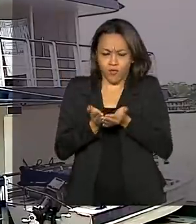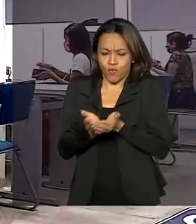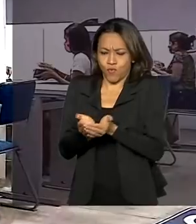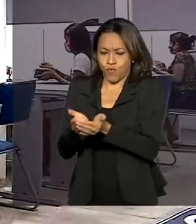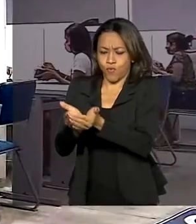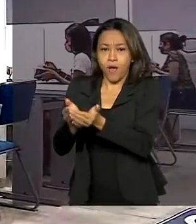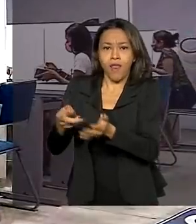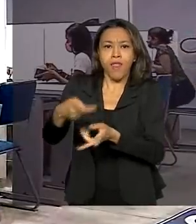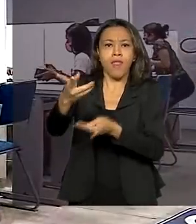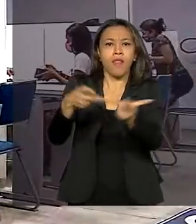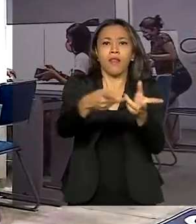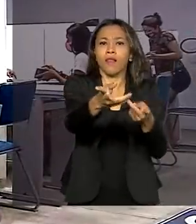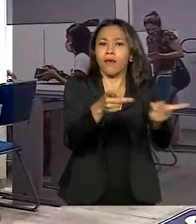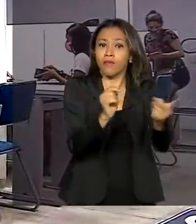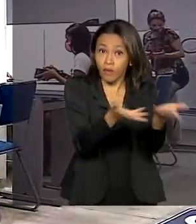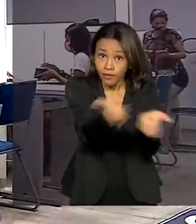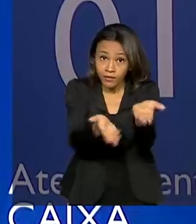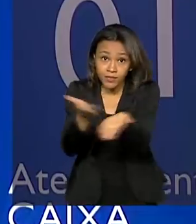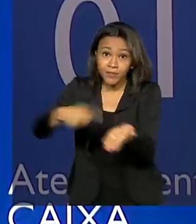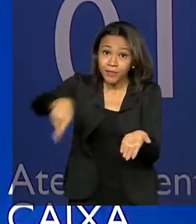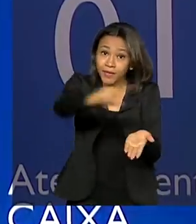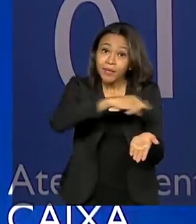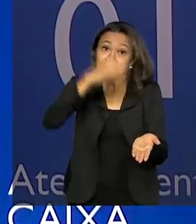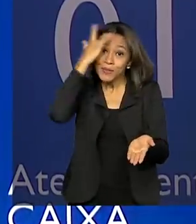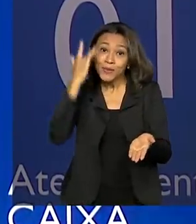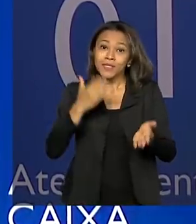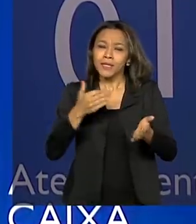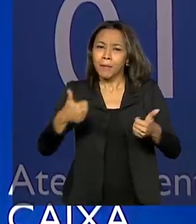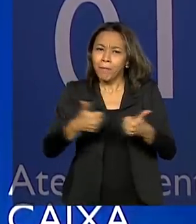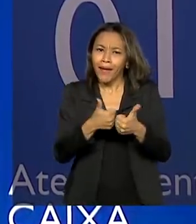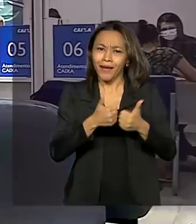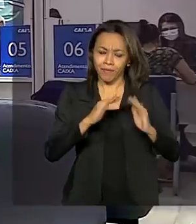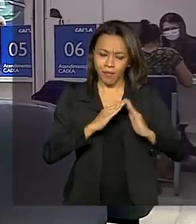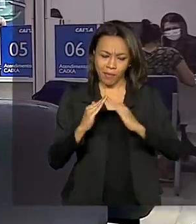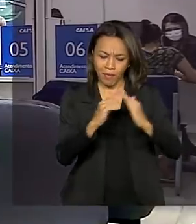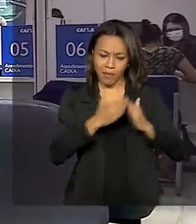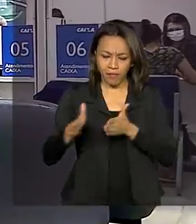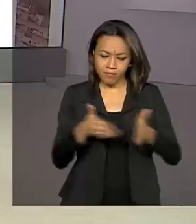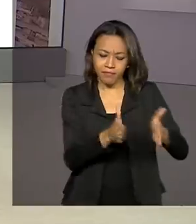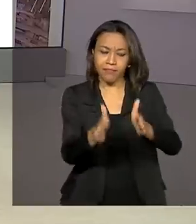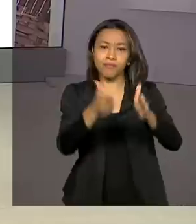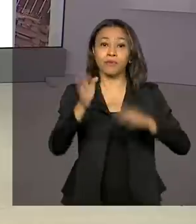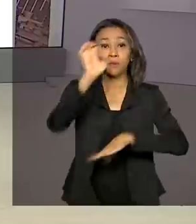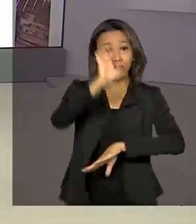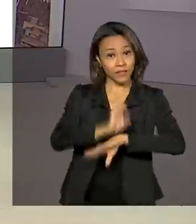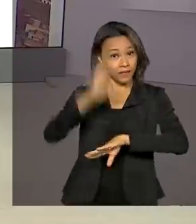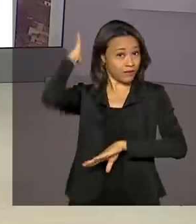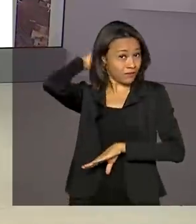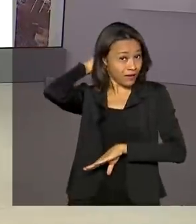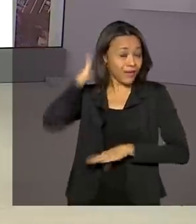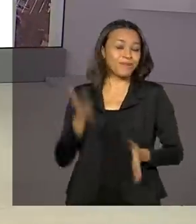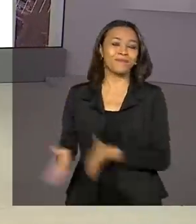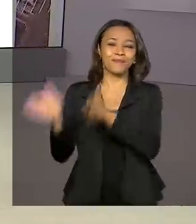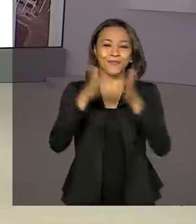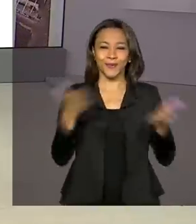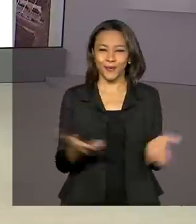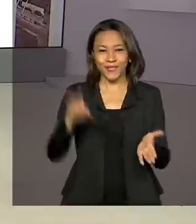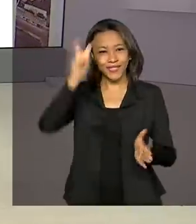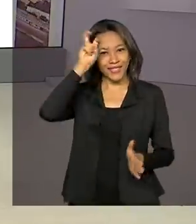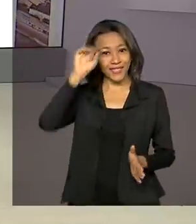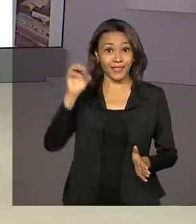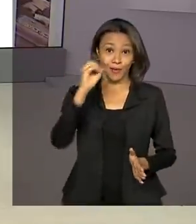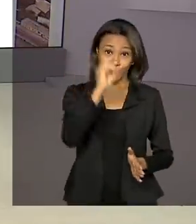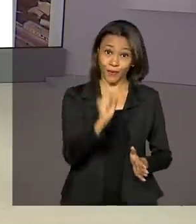levam atendimento bancário a comunidades ribeirinhas da ilha do Marajó, no Pará. Hoje é quinta-feira, 8 de